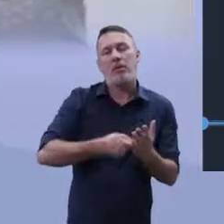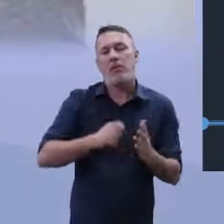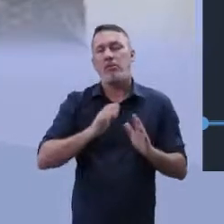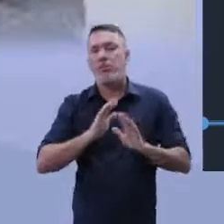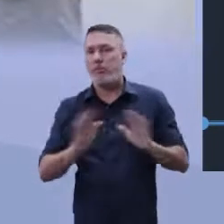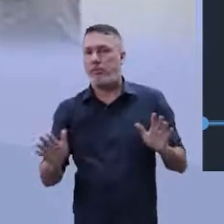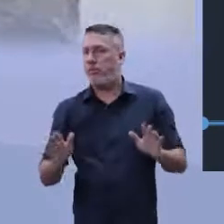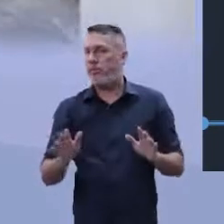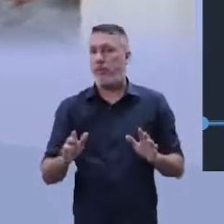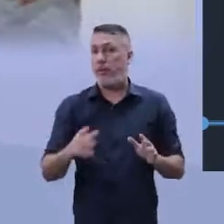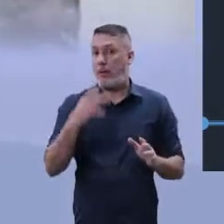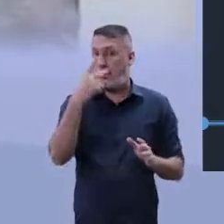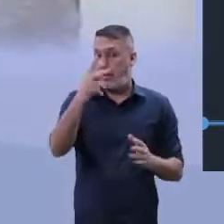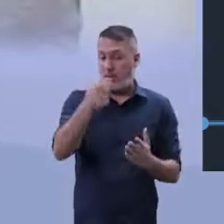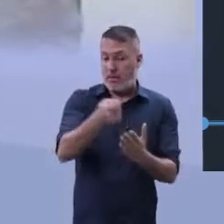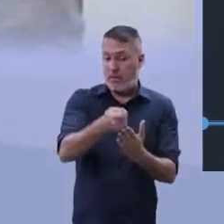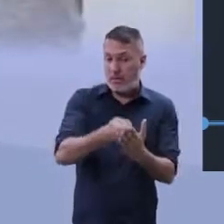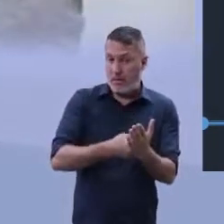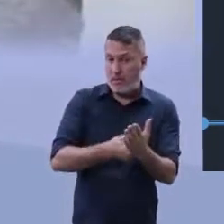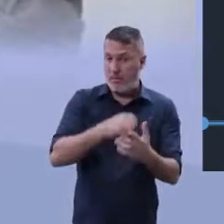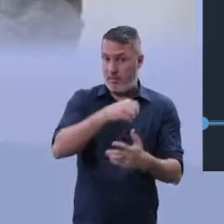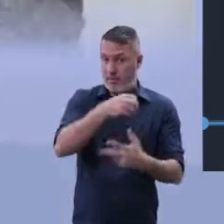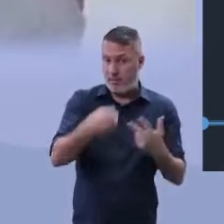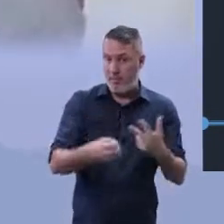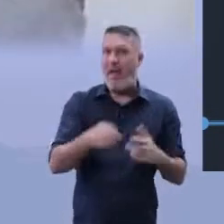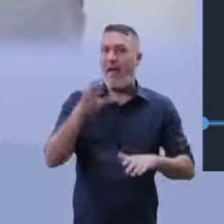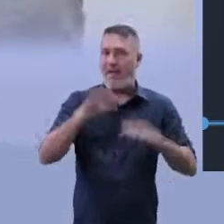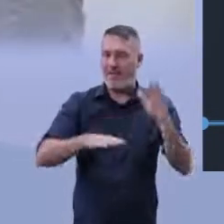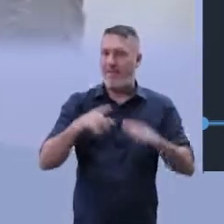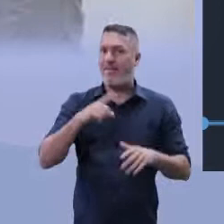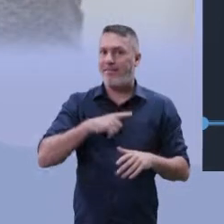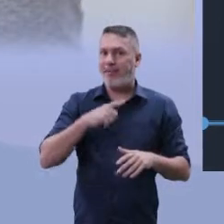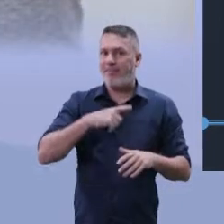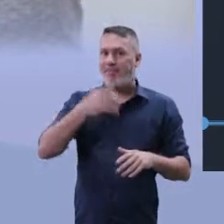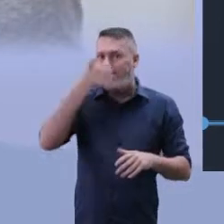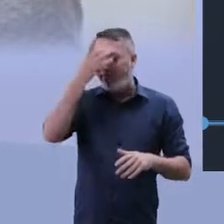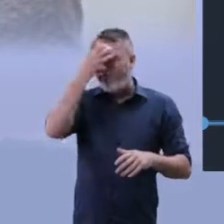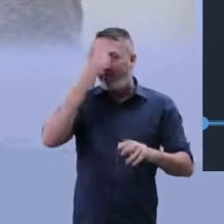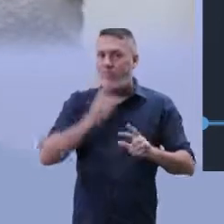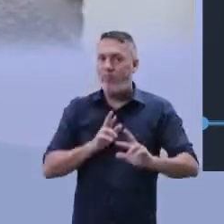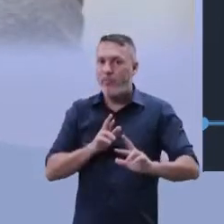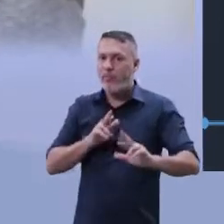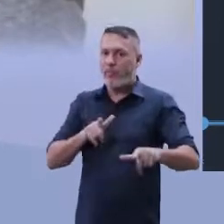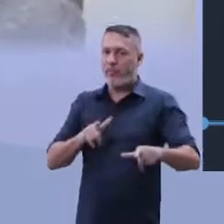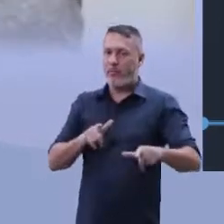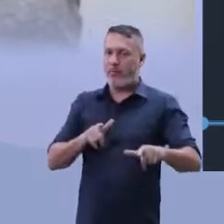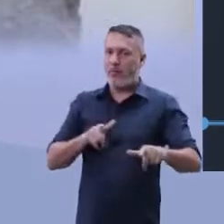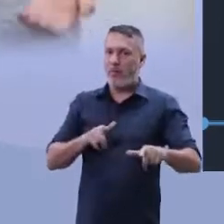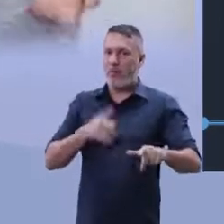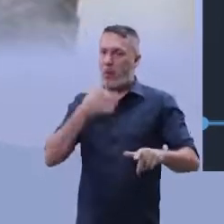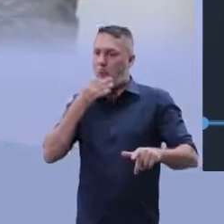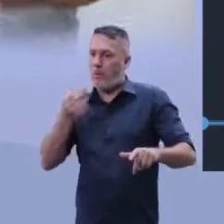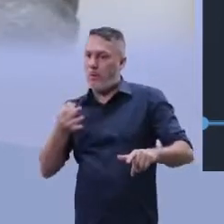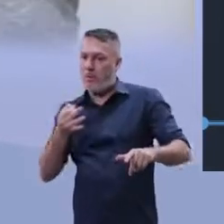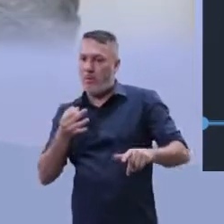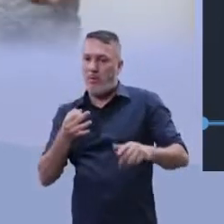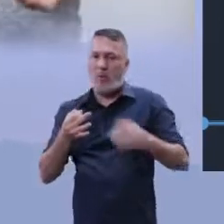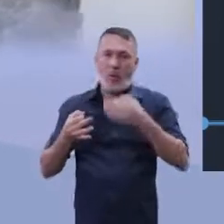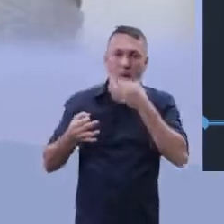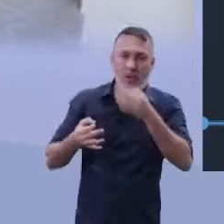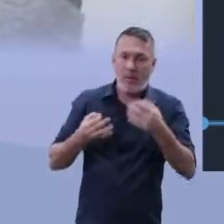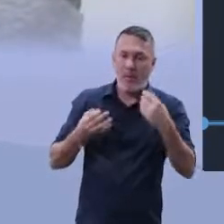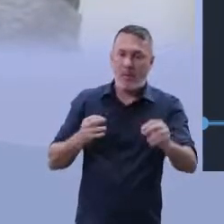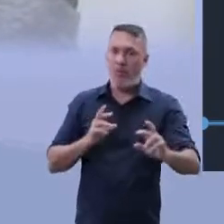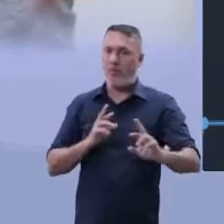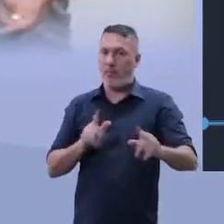redação, às vezes, você vai ter que pensar totalmente diferente com as suas ações na realidade, na sua